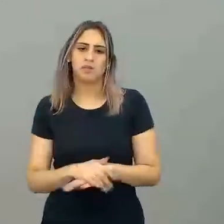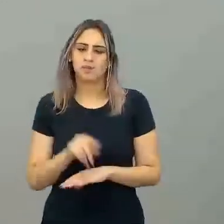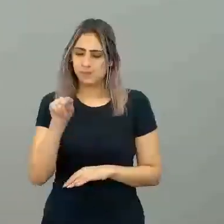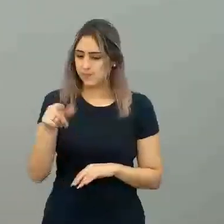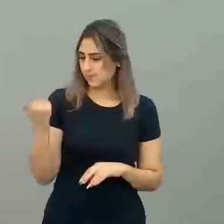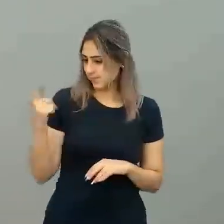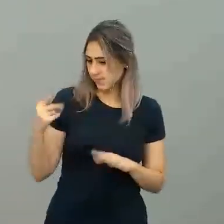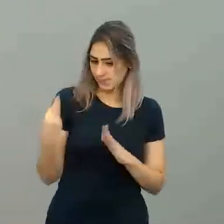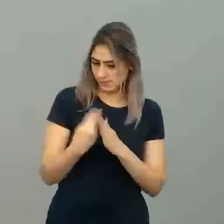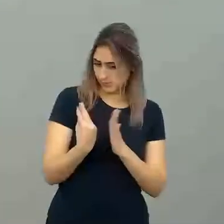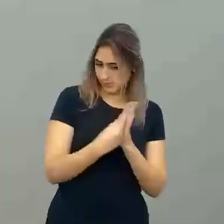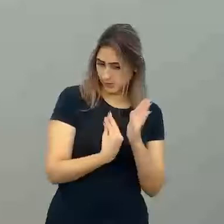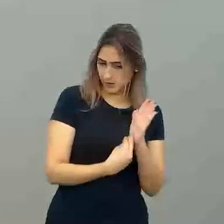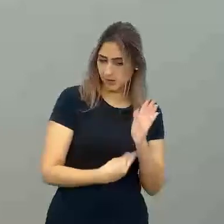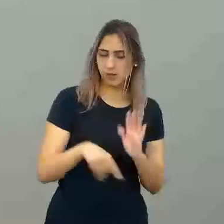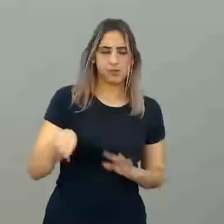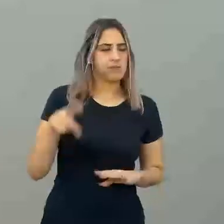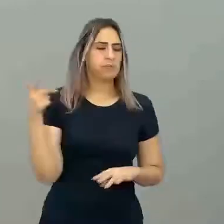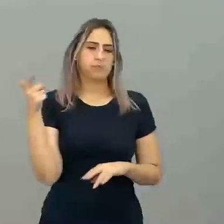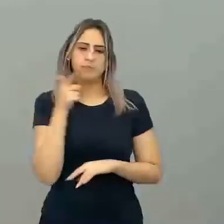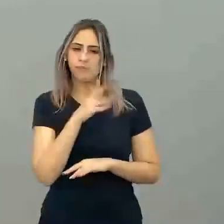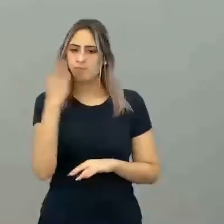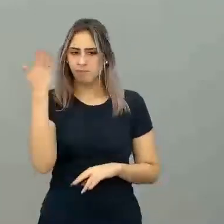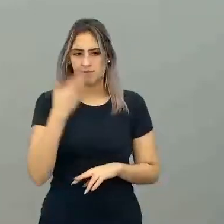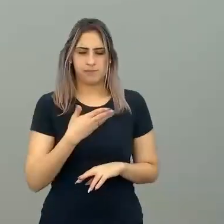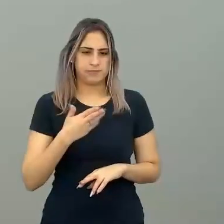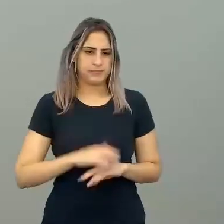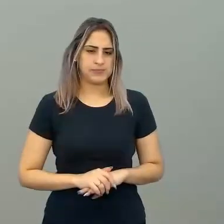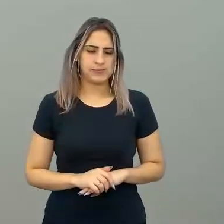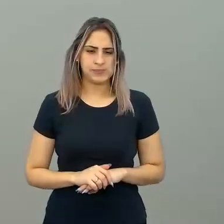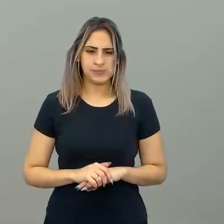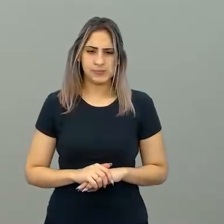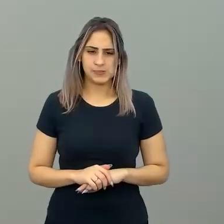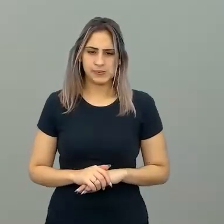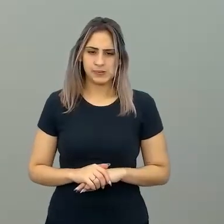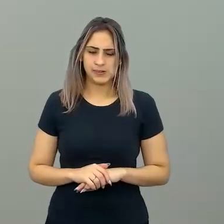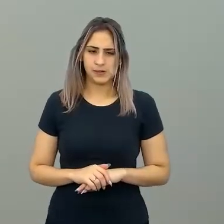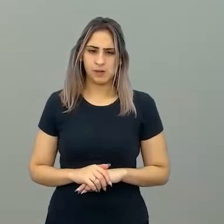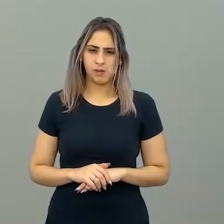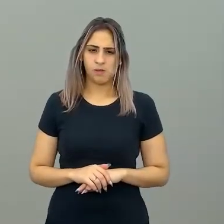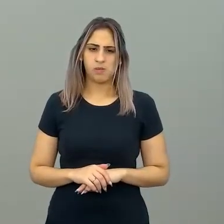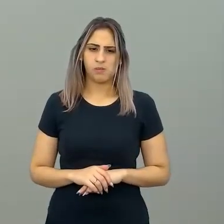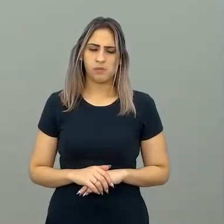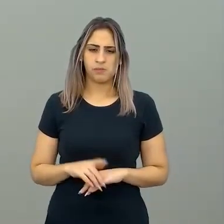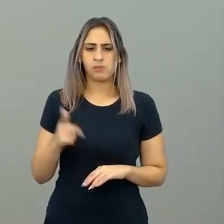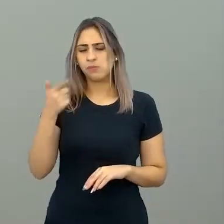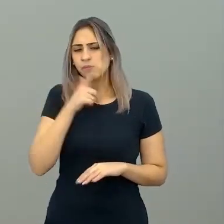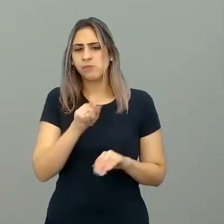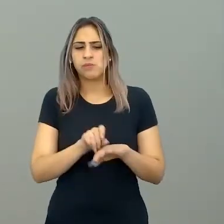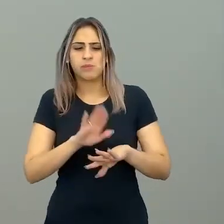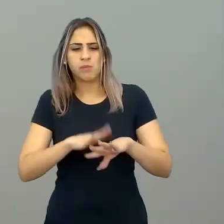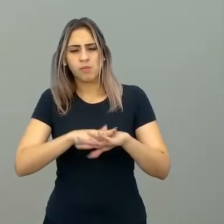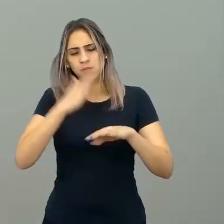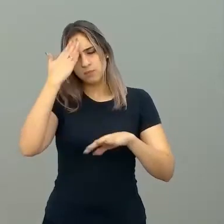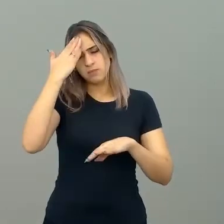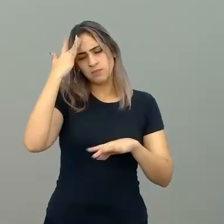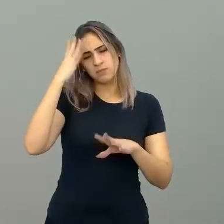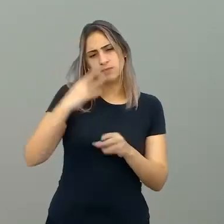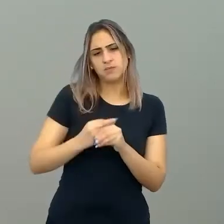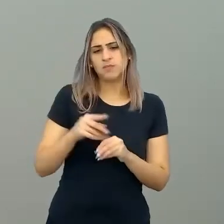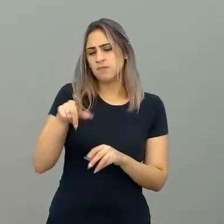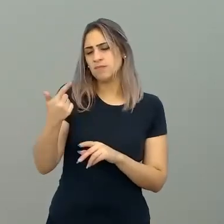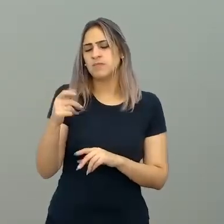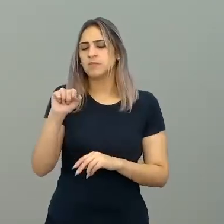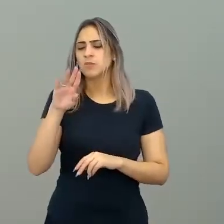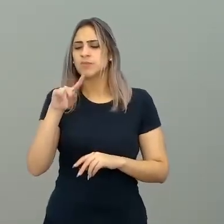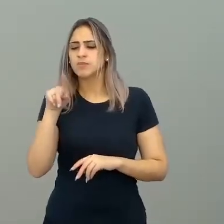você não tem registro, você não consegue provar, né? Você não consegue fazer com que a pessoa entenda, porque você não tem